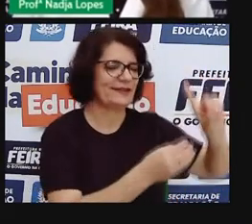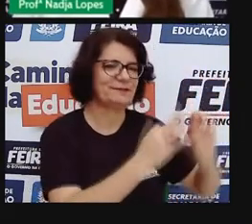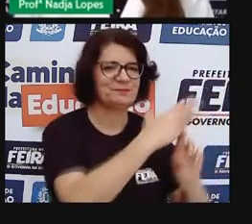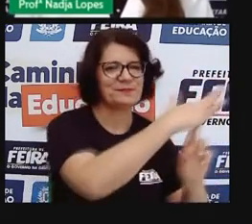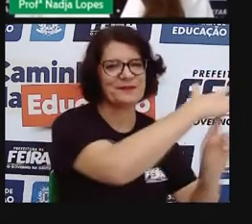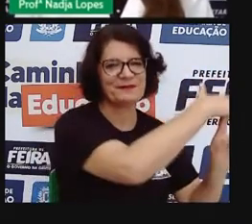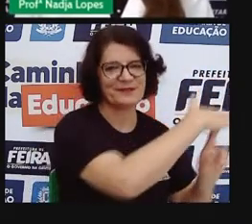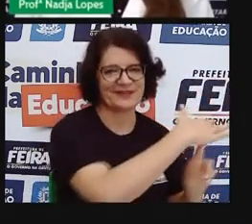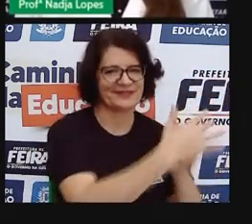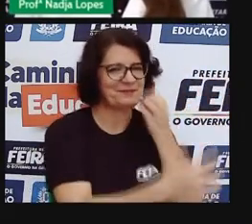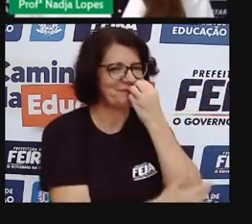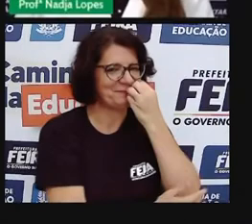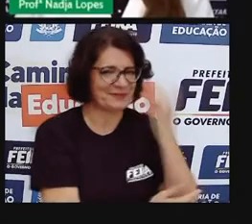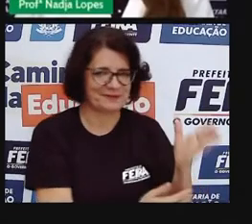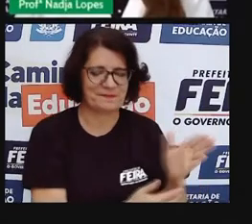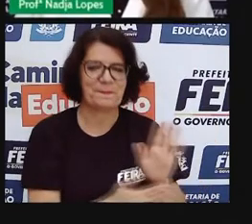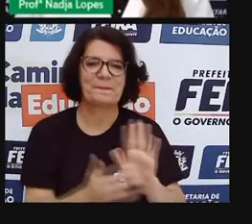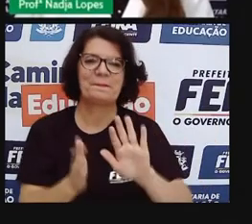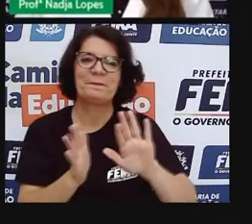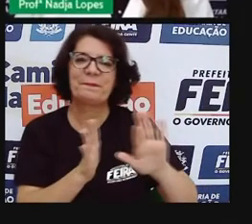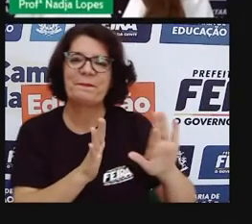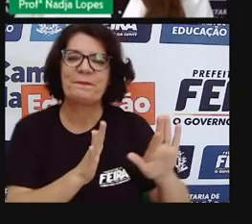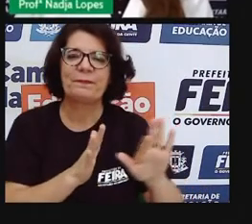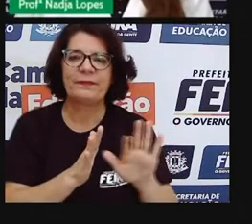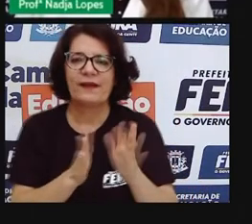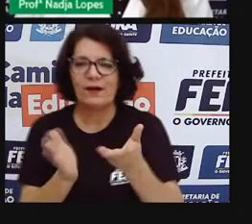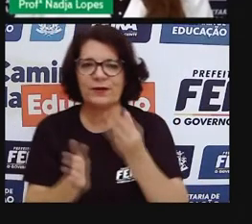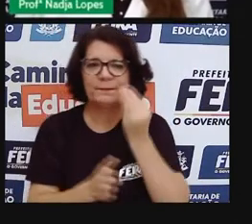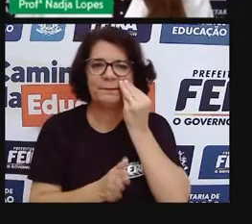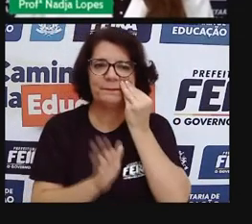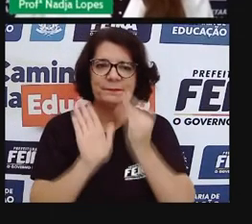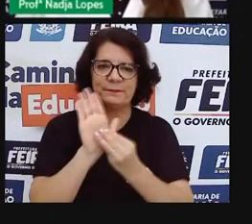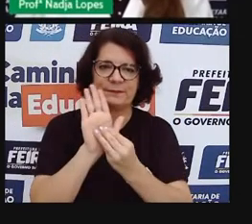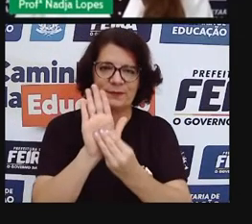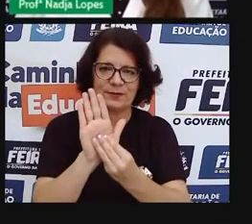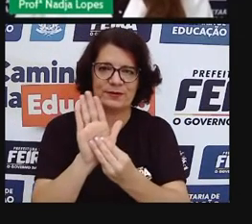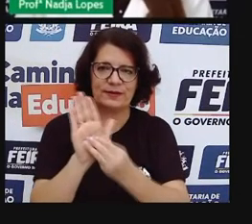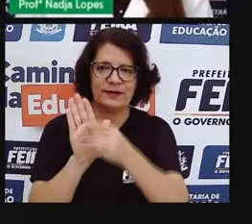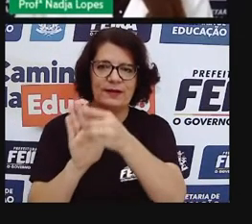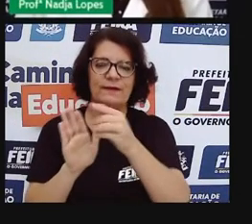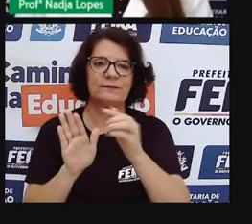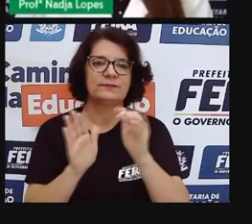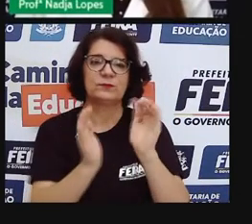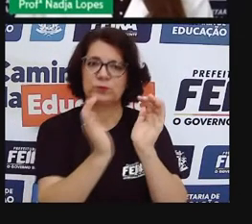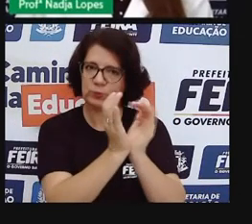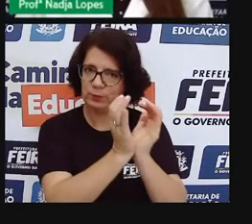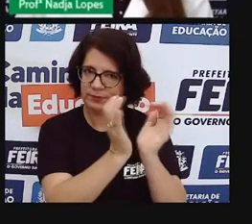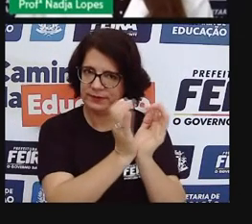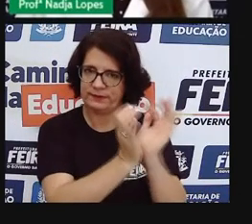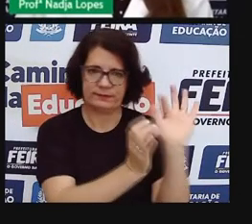E aqui, eu tenho para vocês, quero mostrar para vocês, né? Um pouco sobre a feira do Tomba.